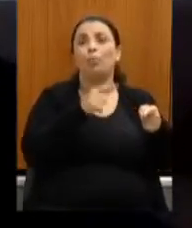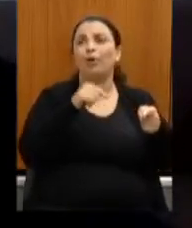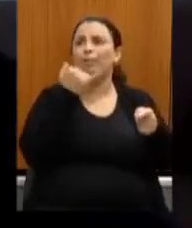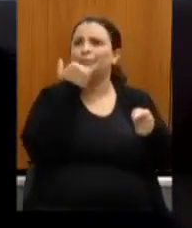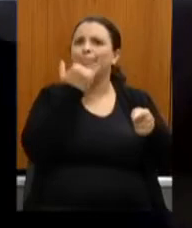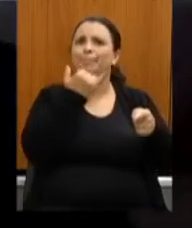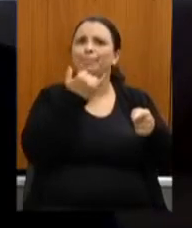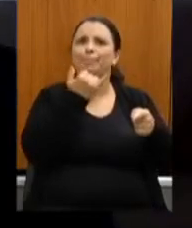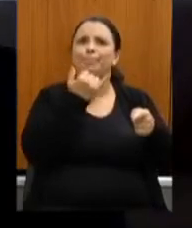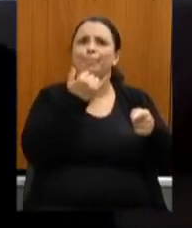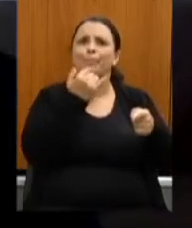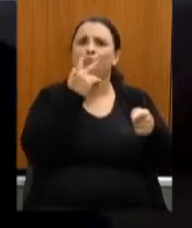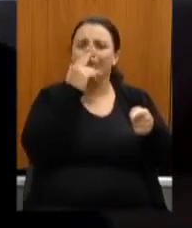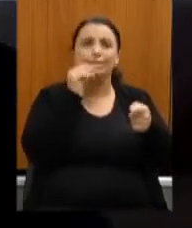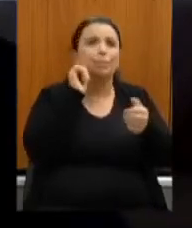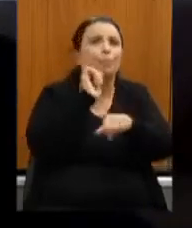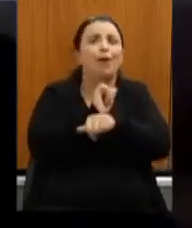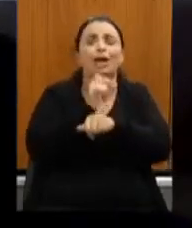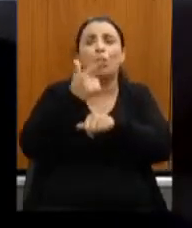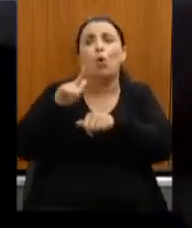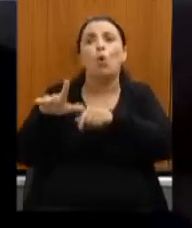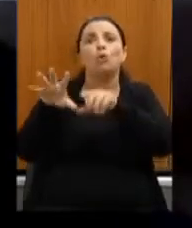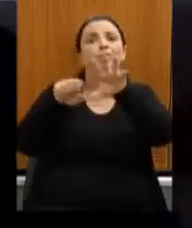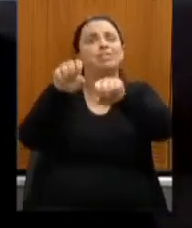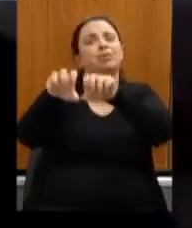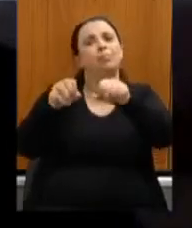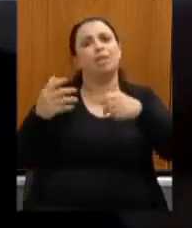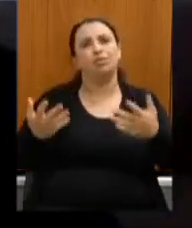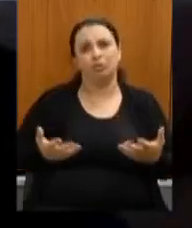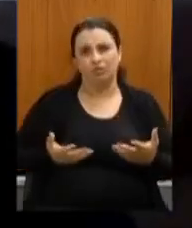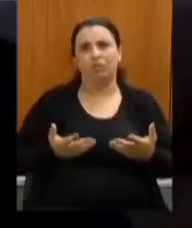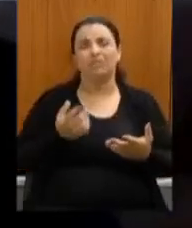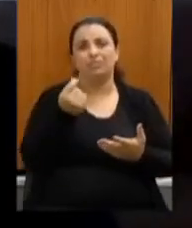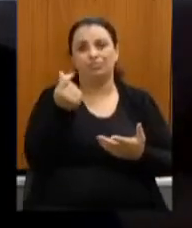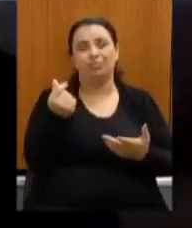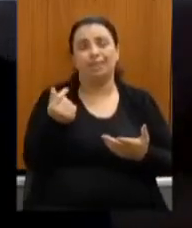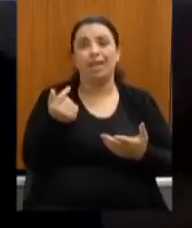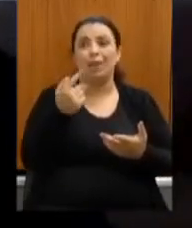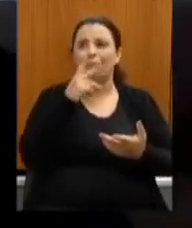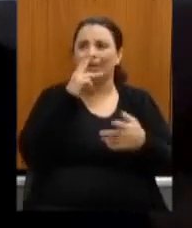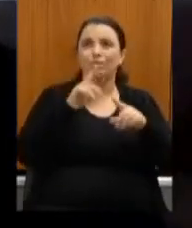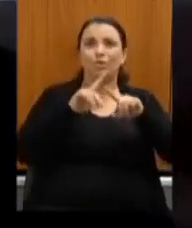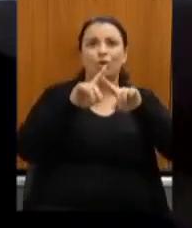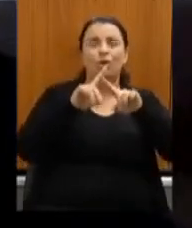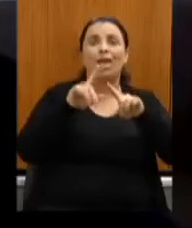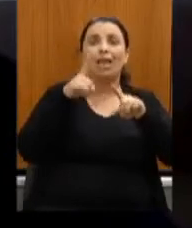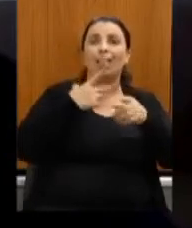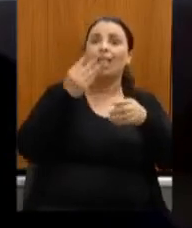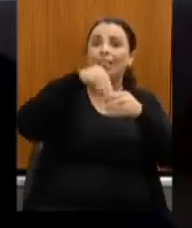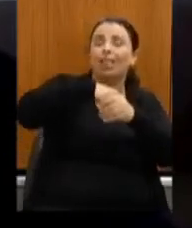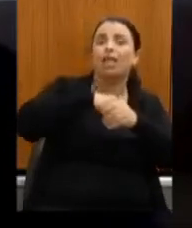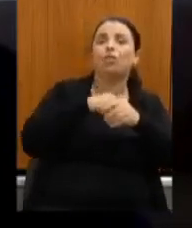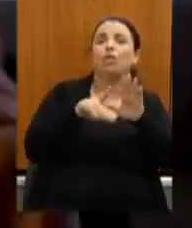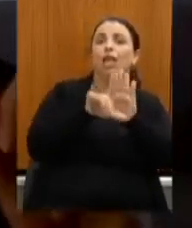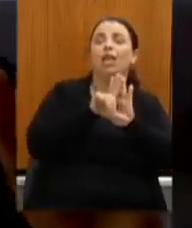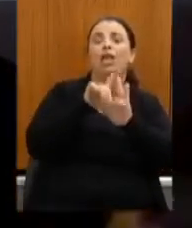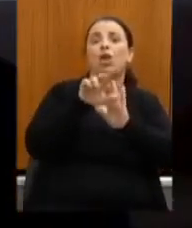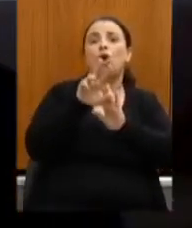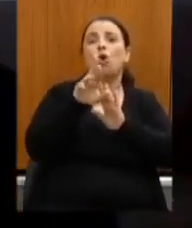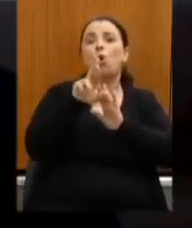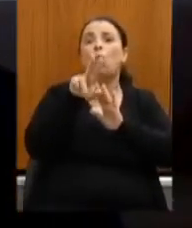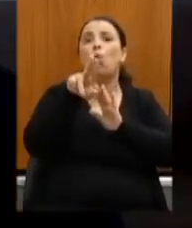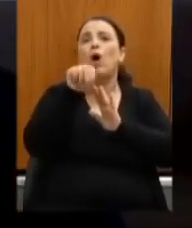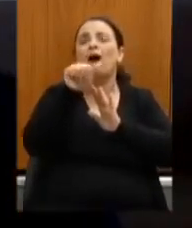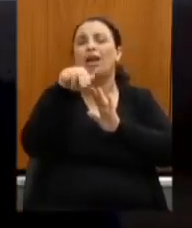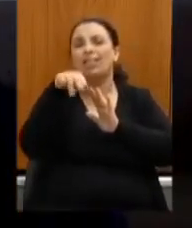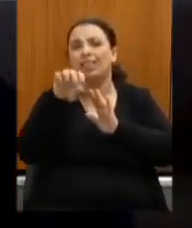ela faz uma captação muito forte de recursos ela compete na lei uma lei compete na lei estadual ela compete de uma maneira de uma